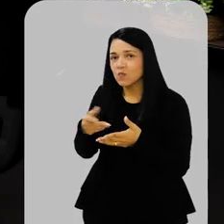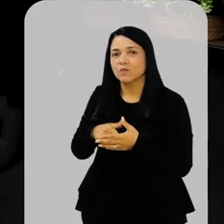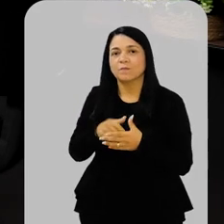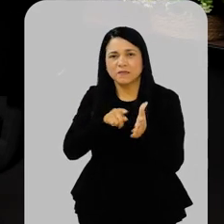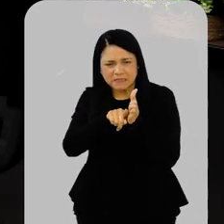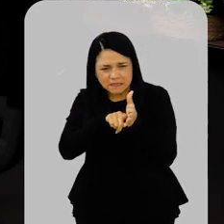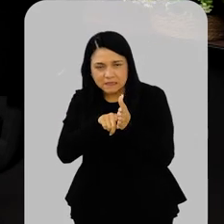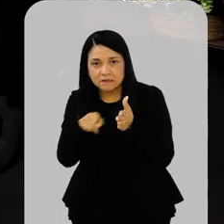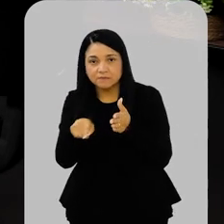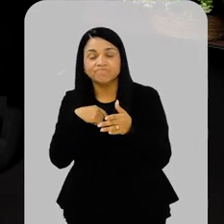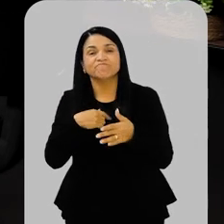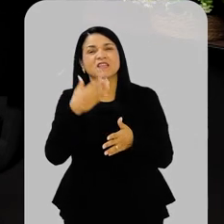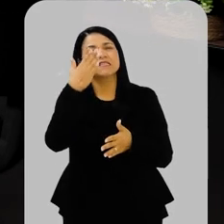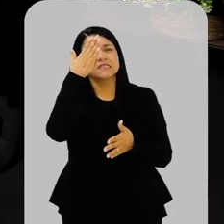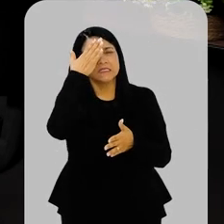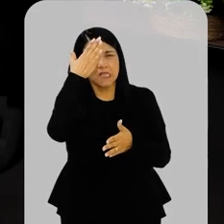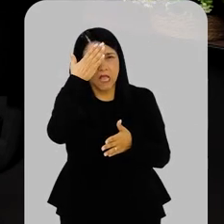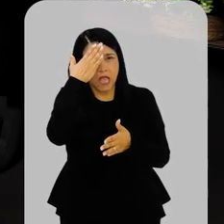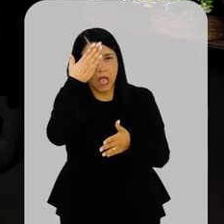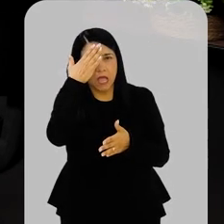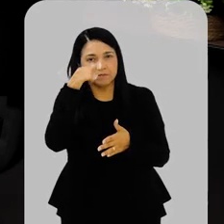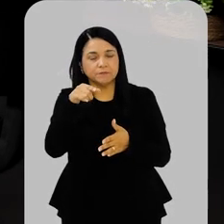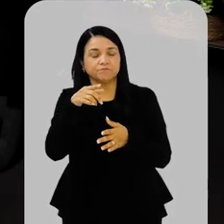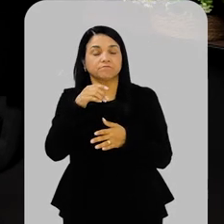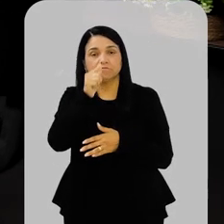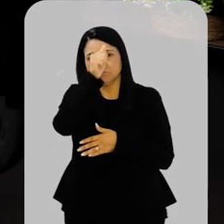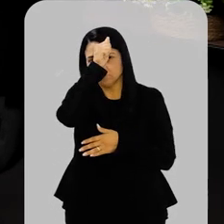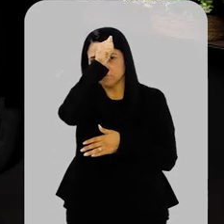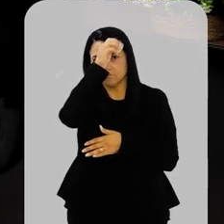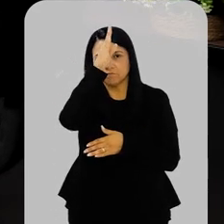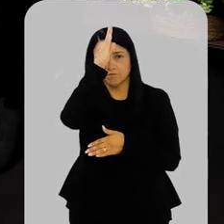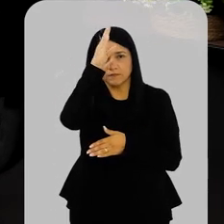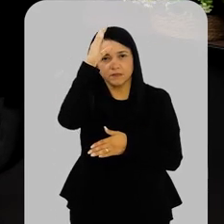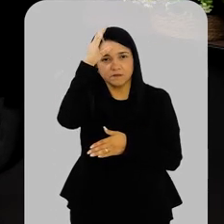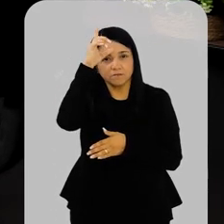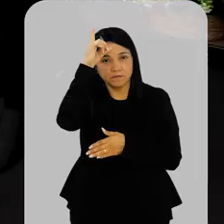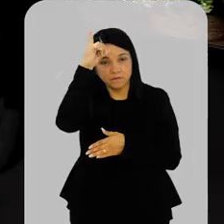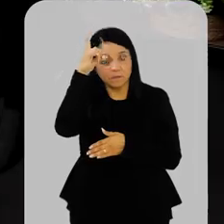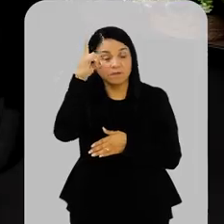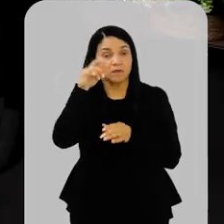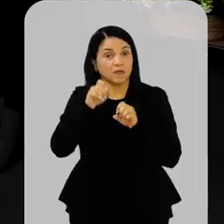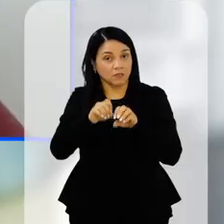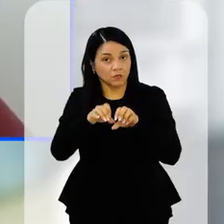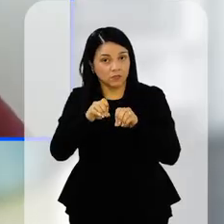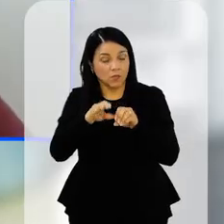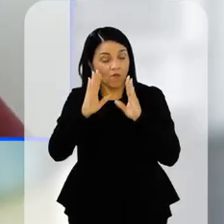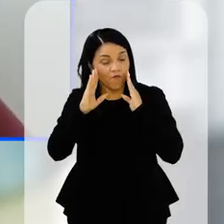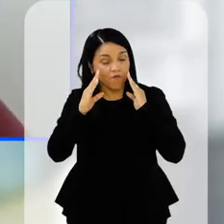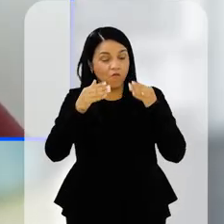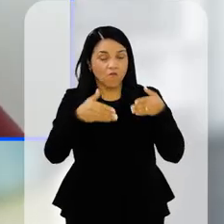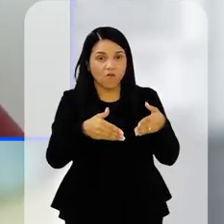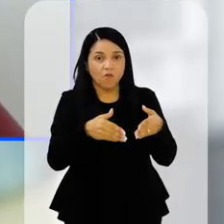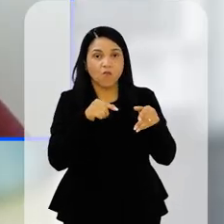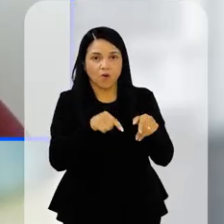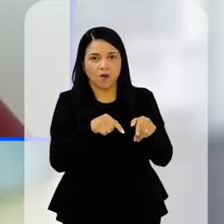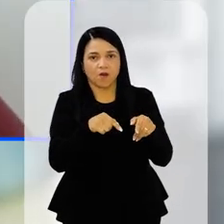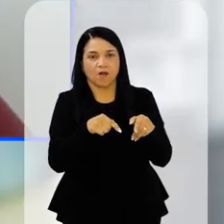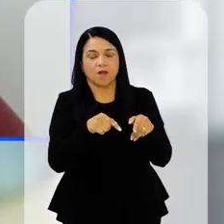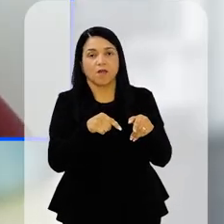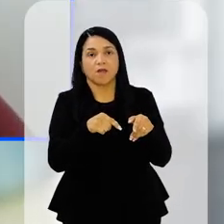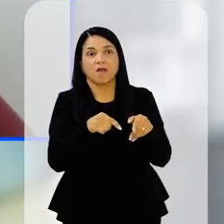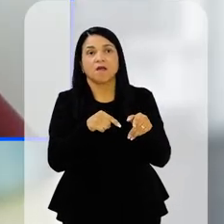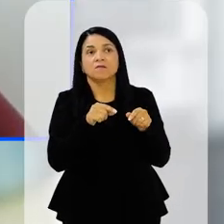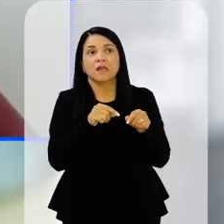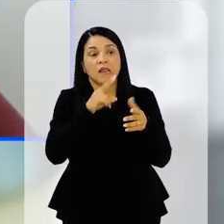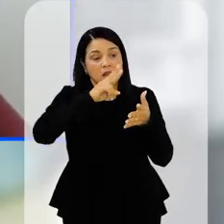Então, o que a gente sabe é que quando a gente fala em alfabetização, hoje na educação, é voltada principalmente para essa parte